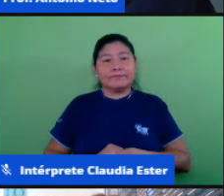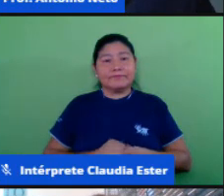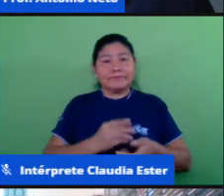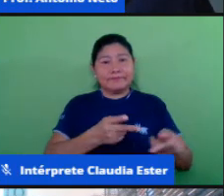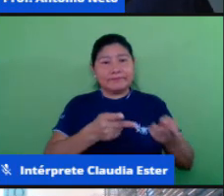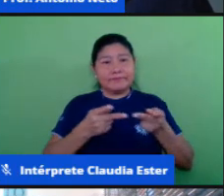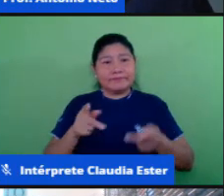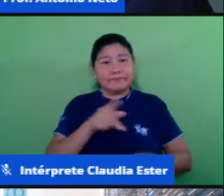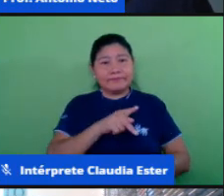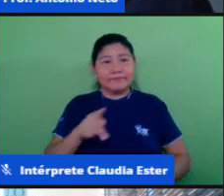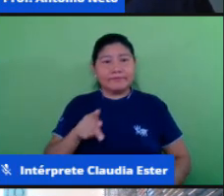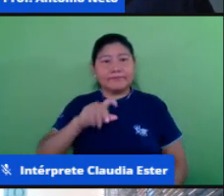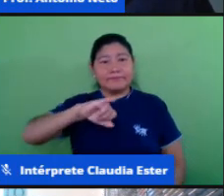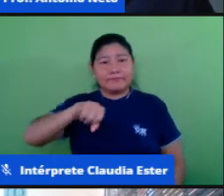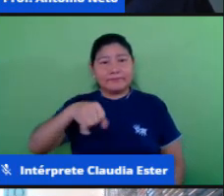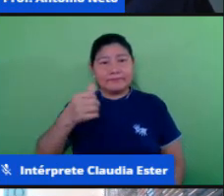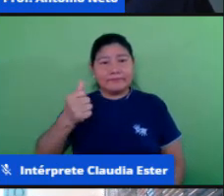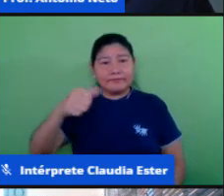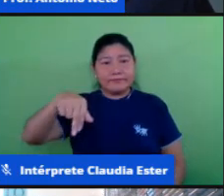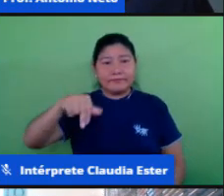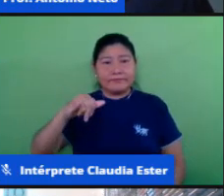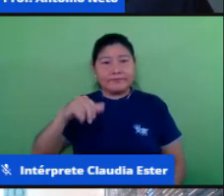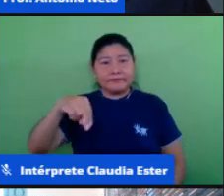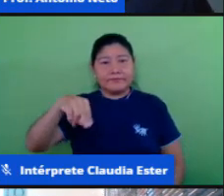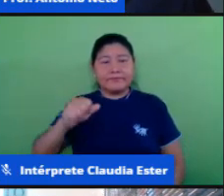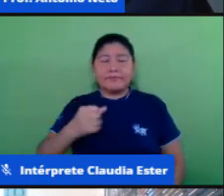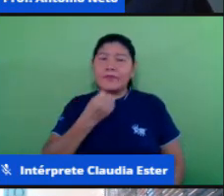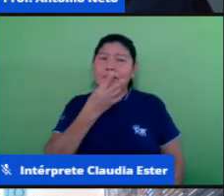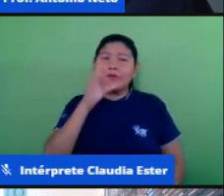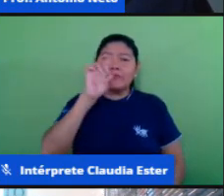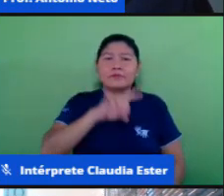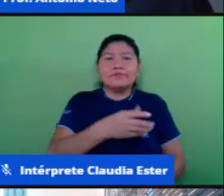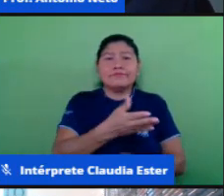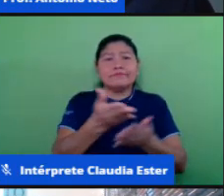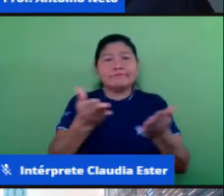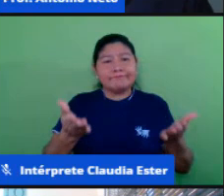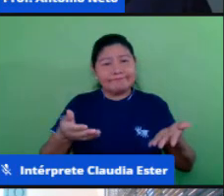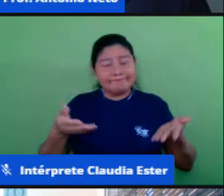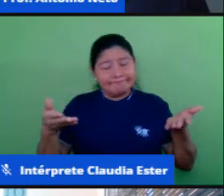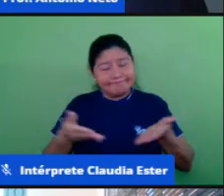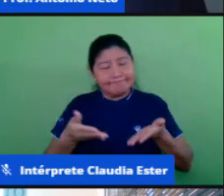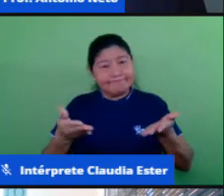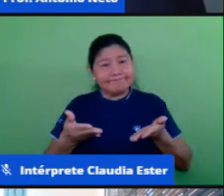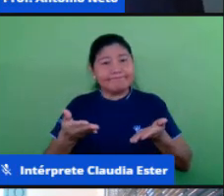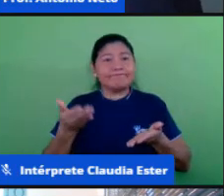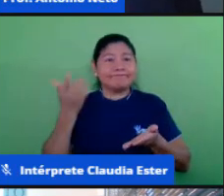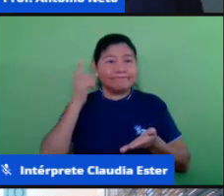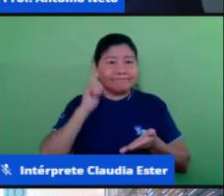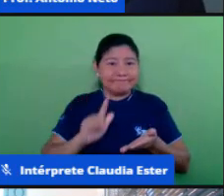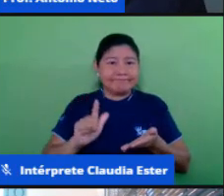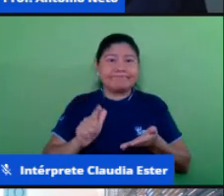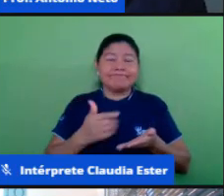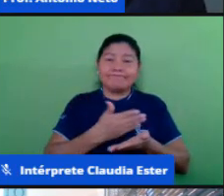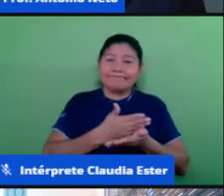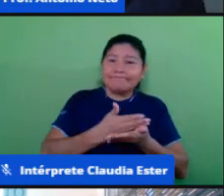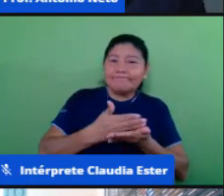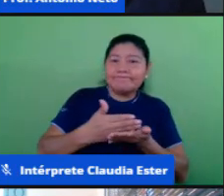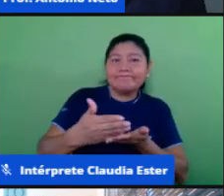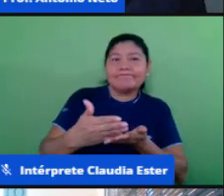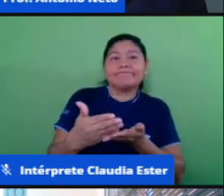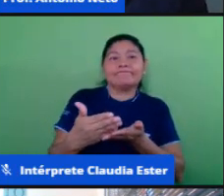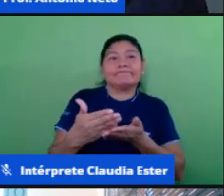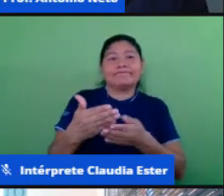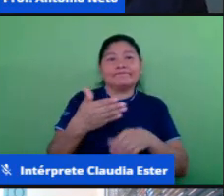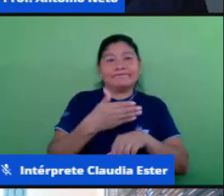bom dia a todos, estamos aqui mais uma vez, numa live da reflexão pedagógica, né,